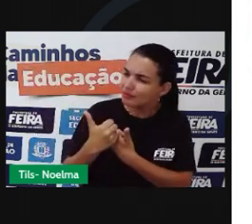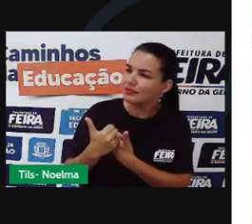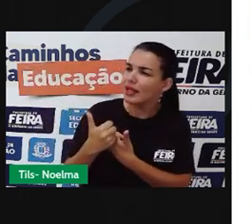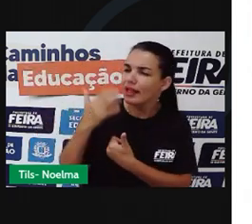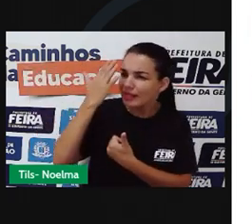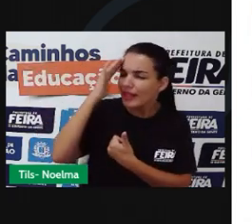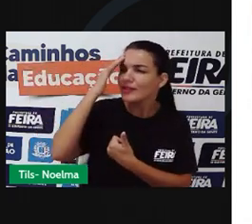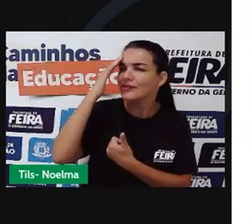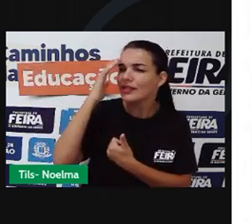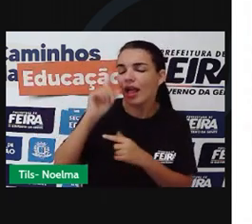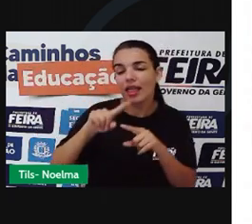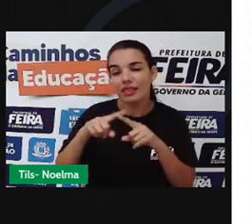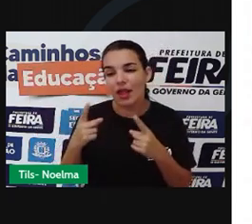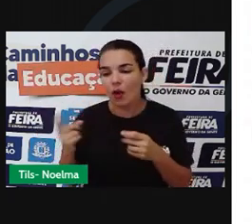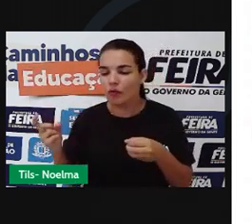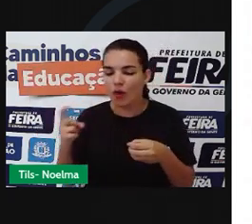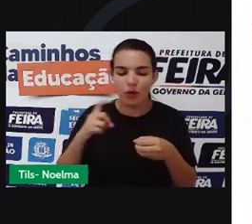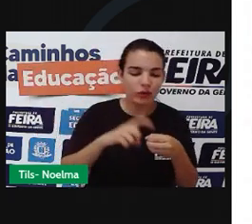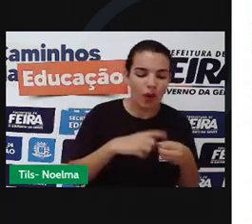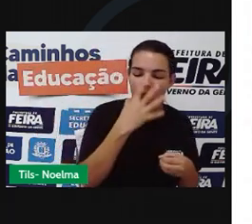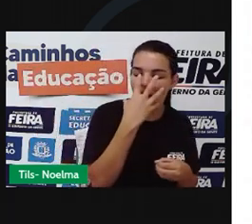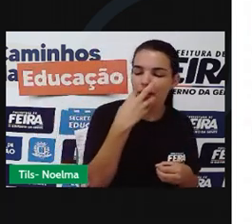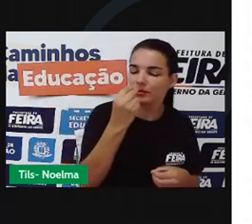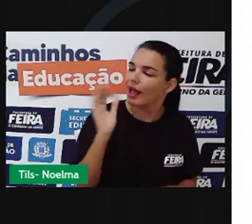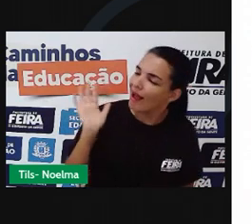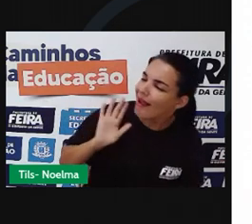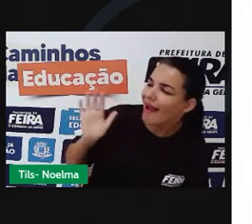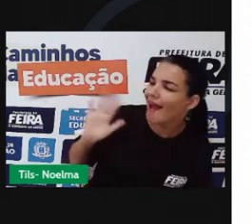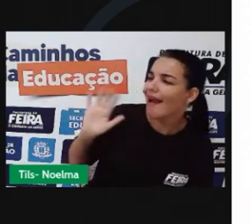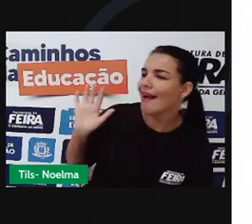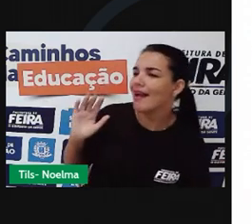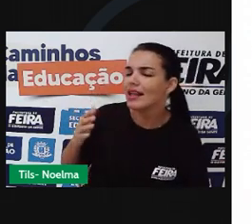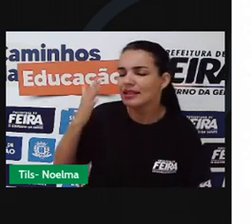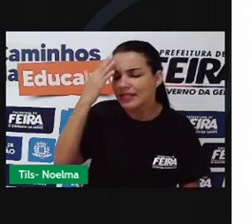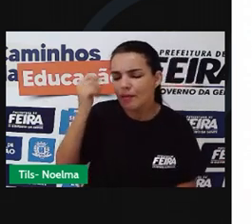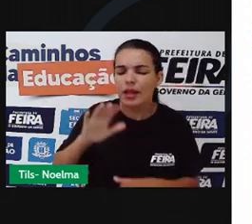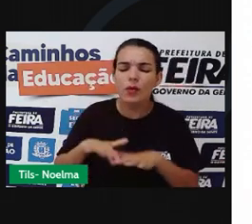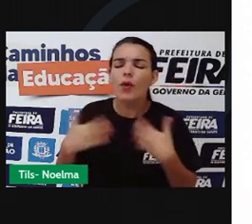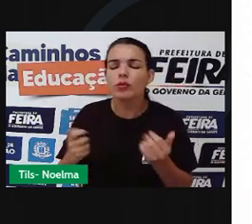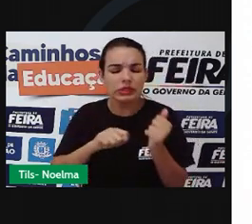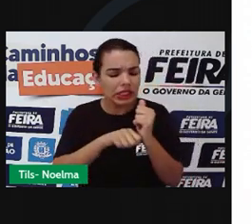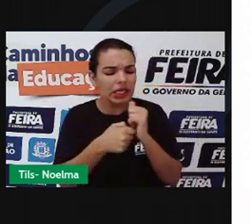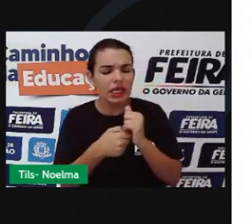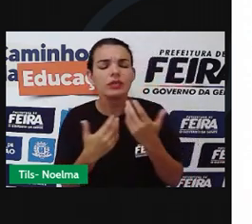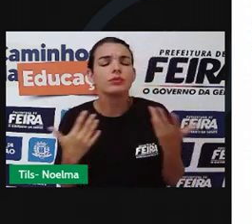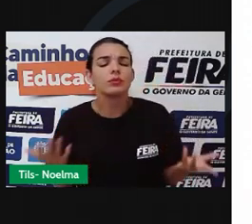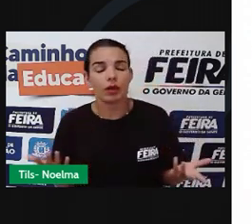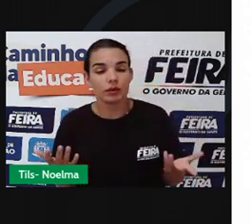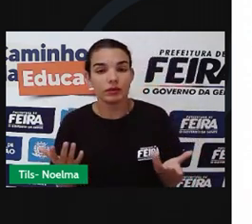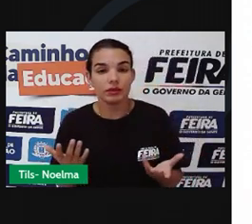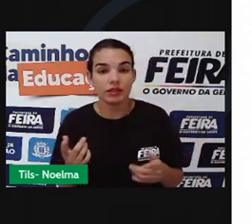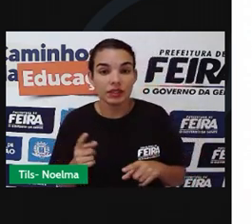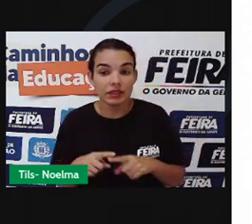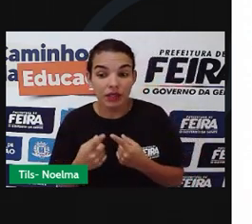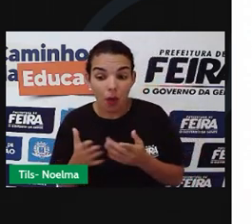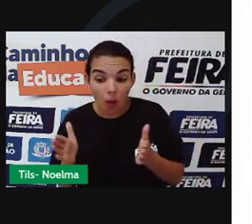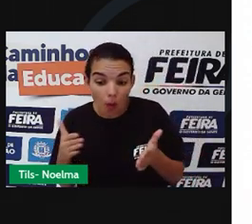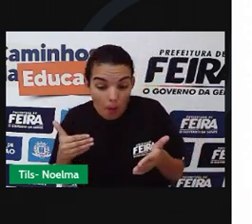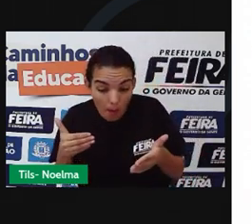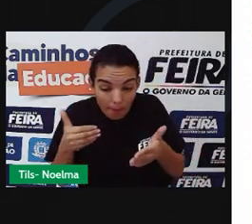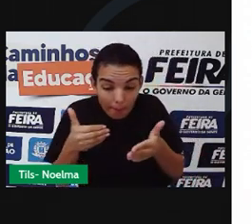E voltou até lá pra se despedir e saber o tal segredo que ela tinha pra lhe contar. Quando ele então se